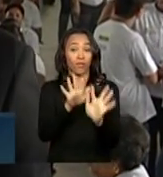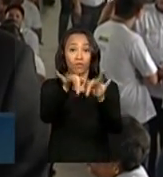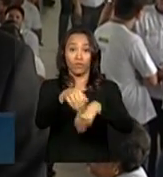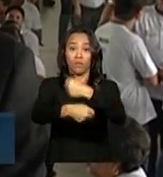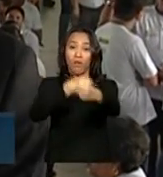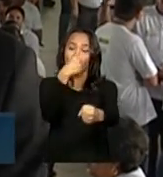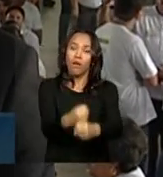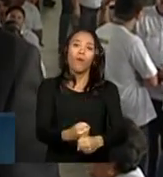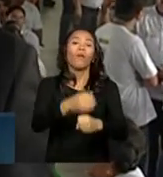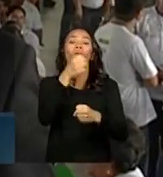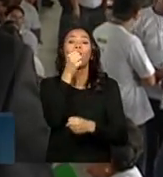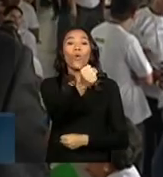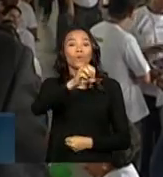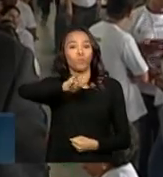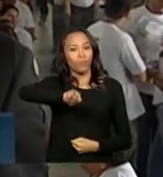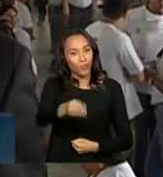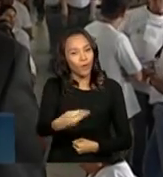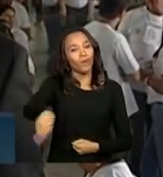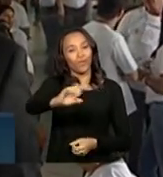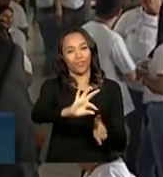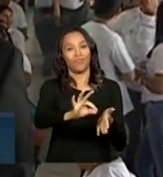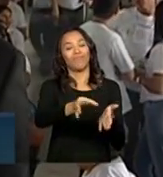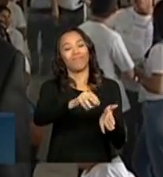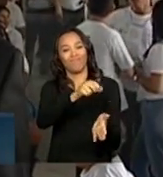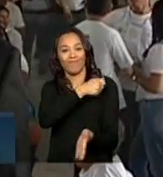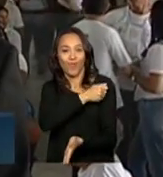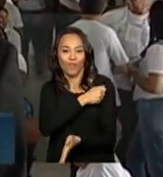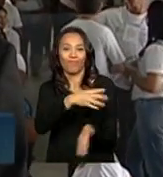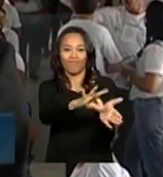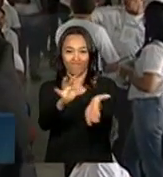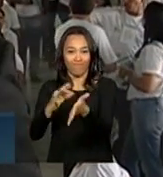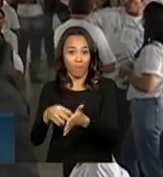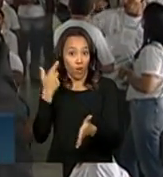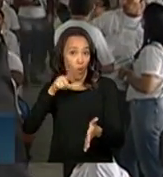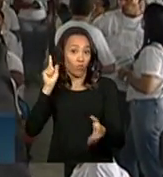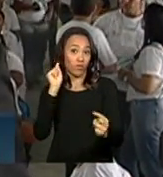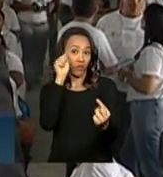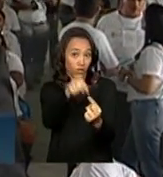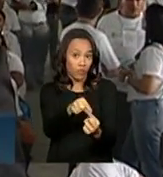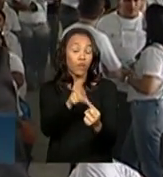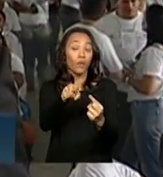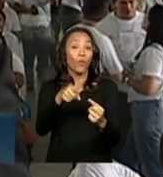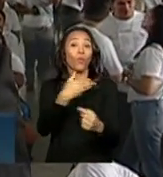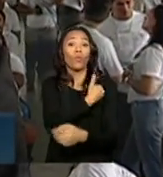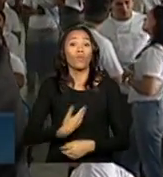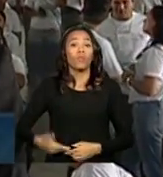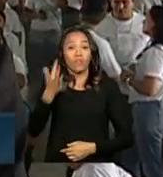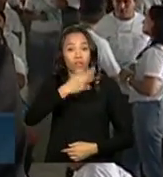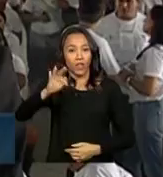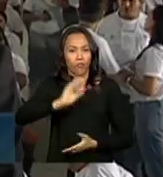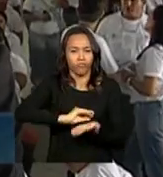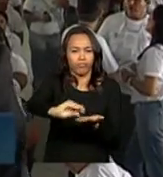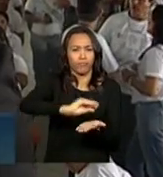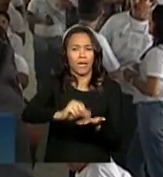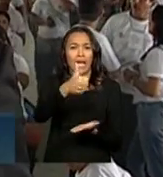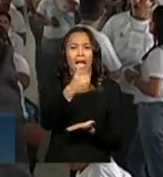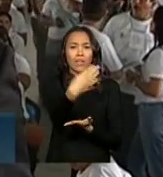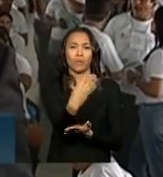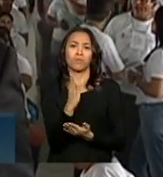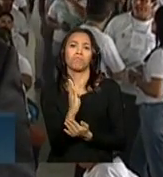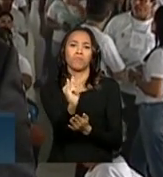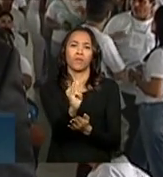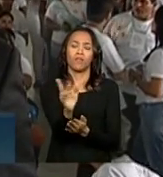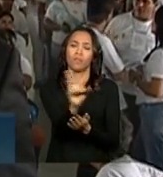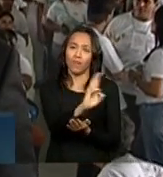chegar a 8 milhões de alunos matriculados. Para atingir esta meta, o governo federal está investindo 14 bilhões de